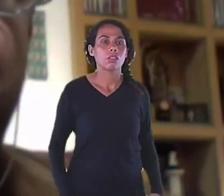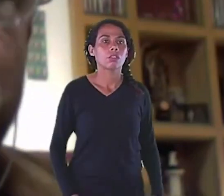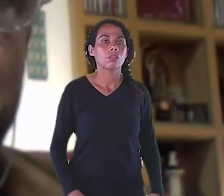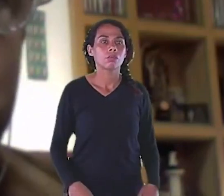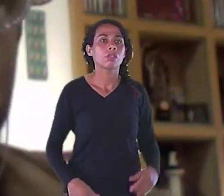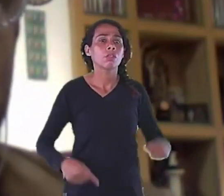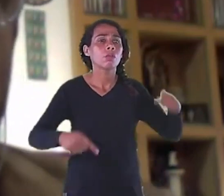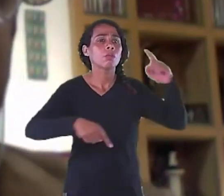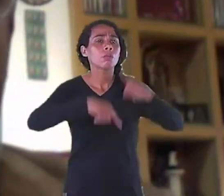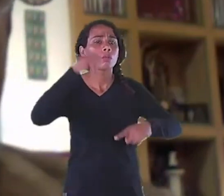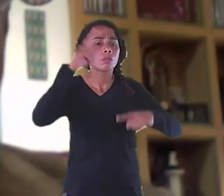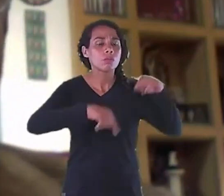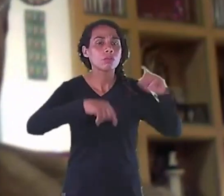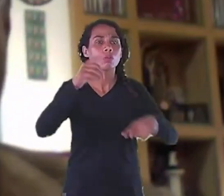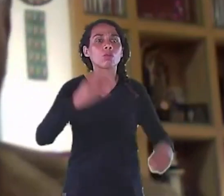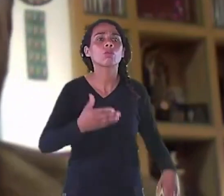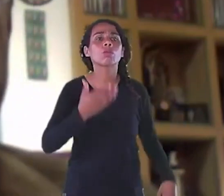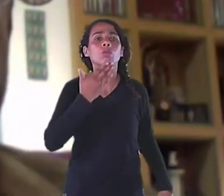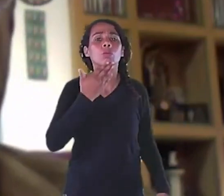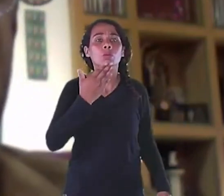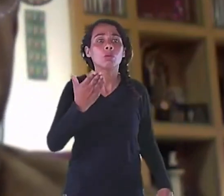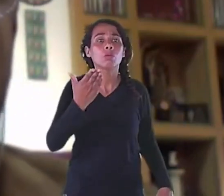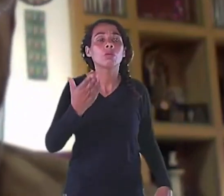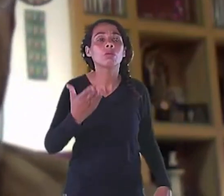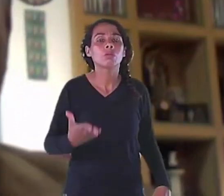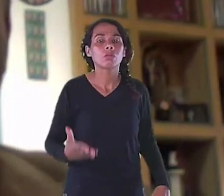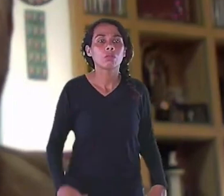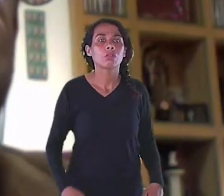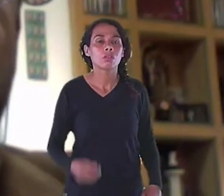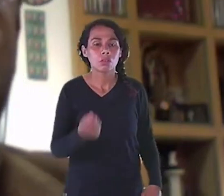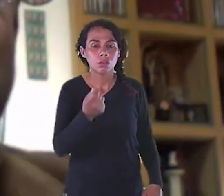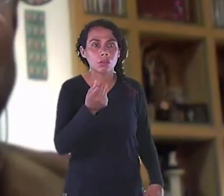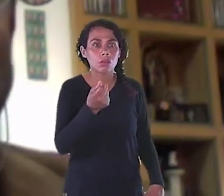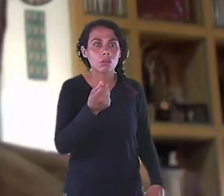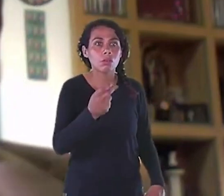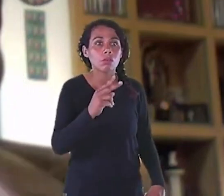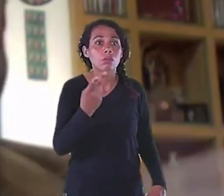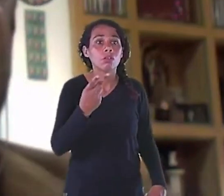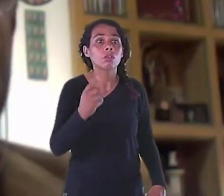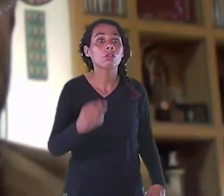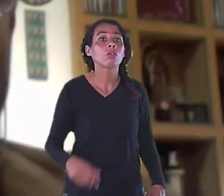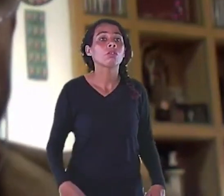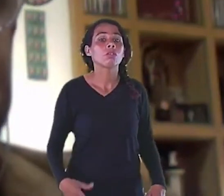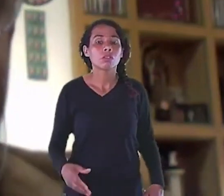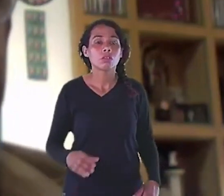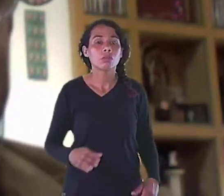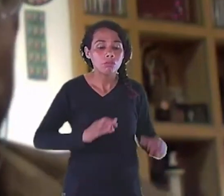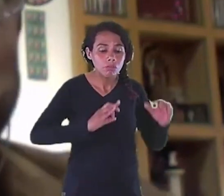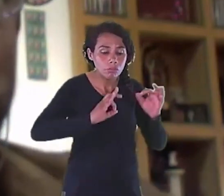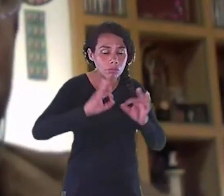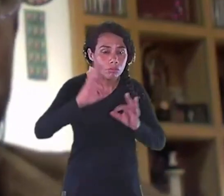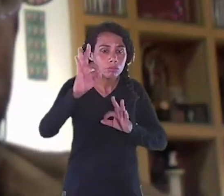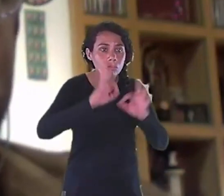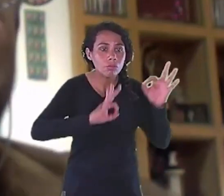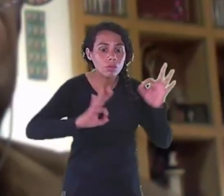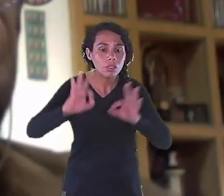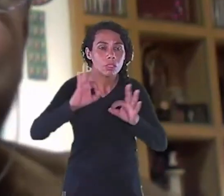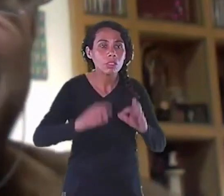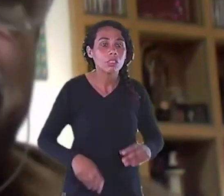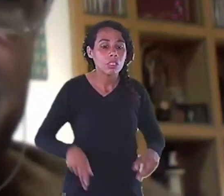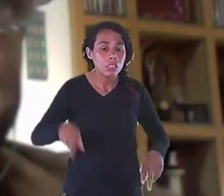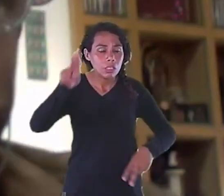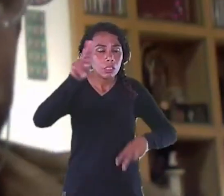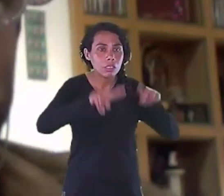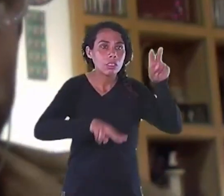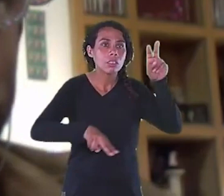produto Para qual faixa De consumidor A qual preço Pode usar Qual material Tem uma série De condicionantes Que a gente analisa Para